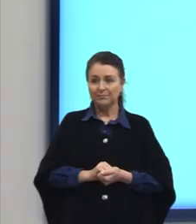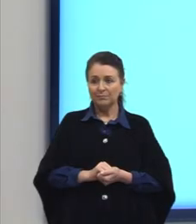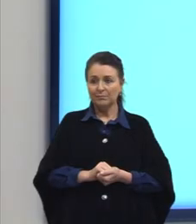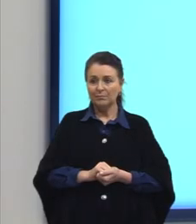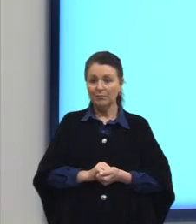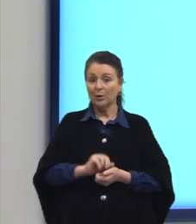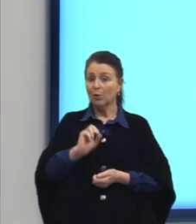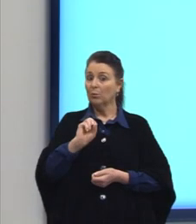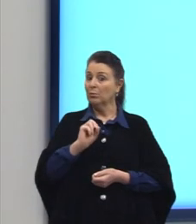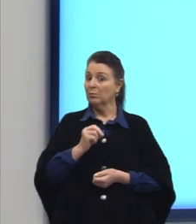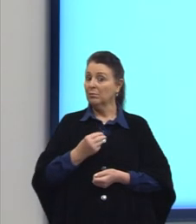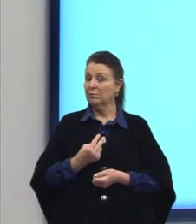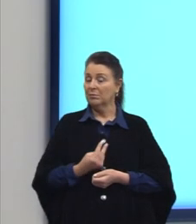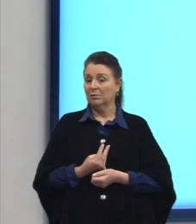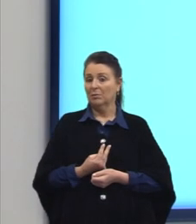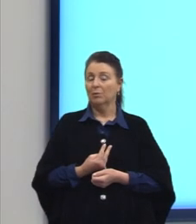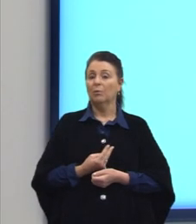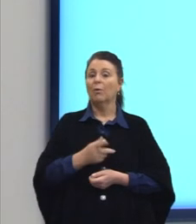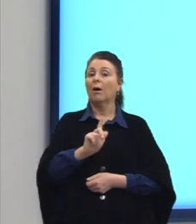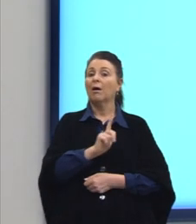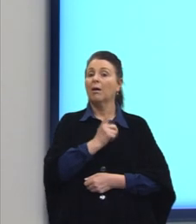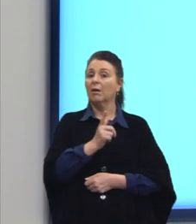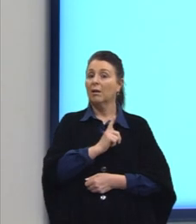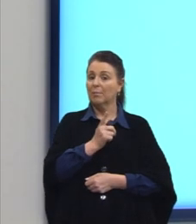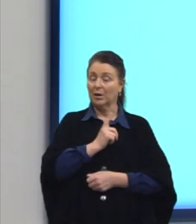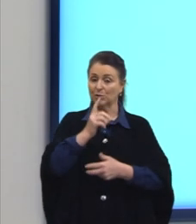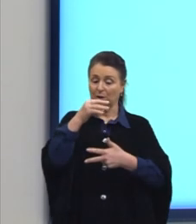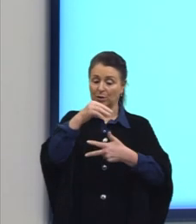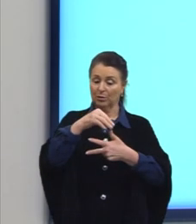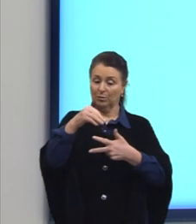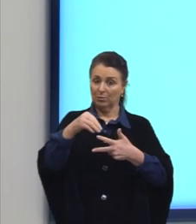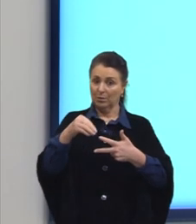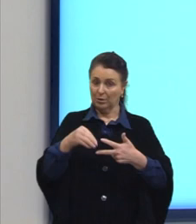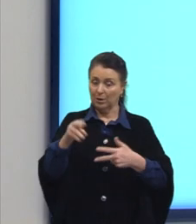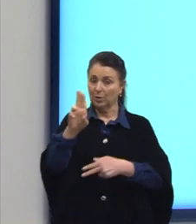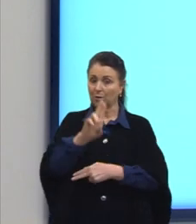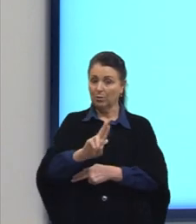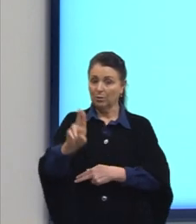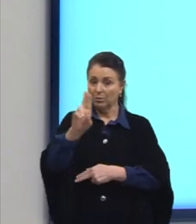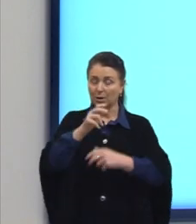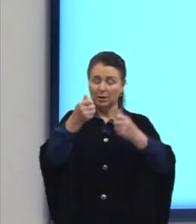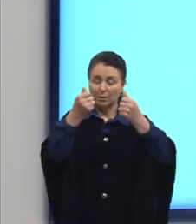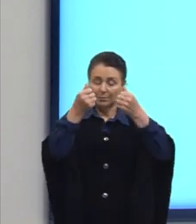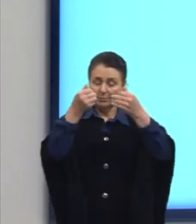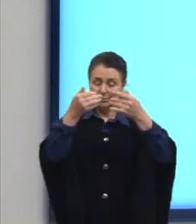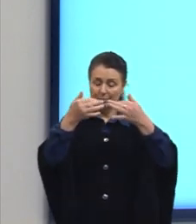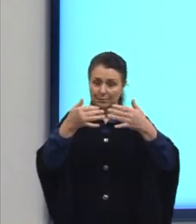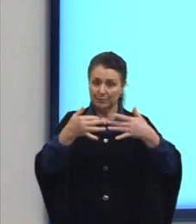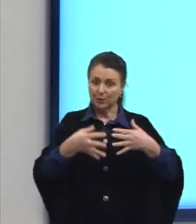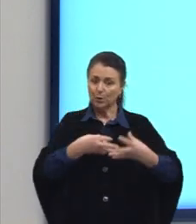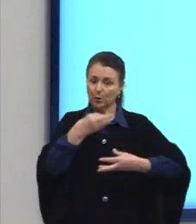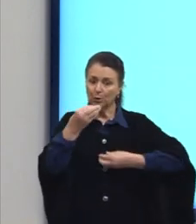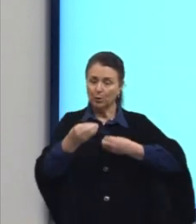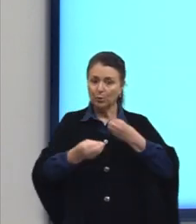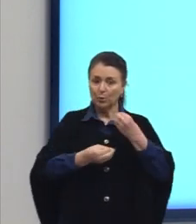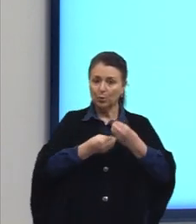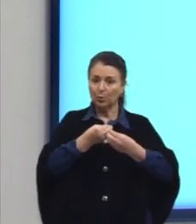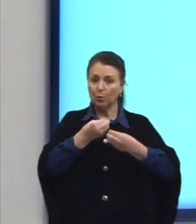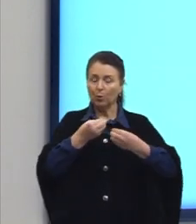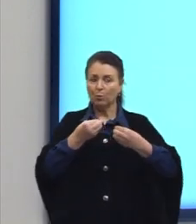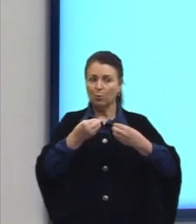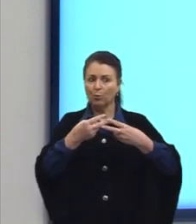Ou seja, a gramática no Enem, ela vai ser usada para explicar como um aspecto